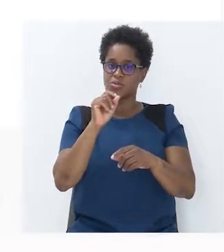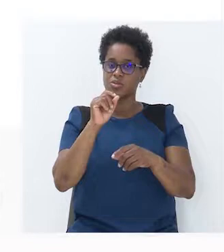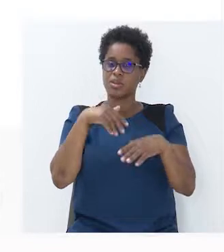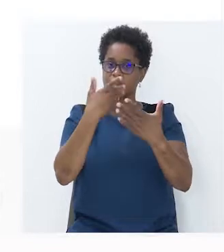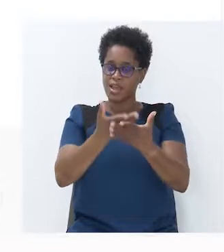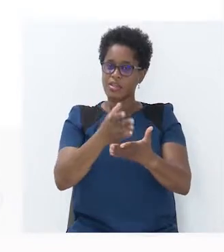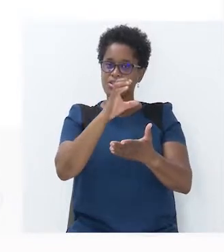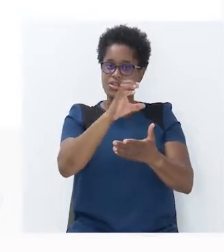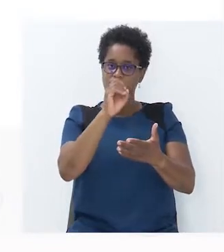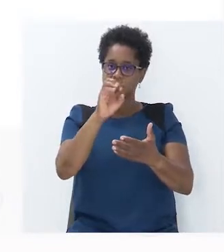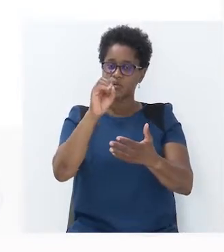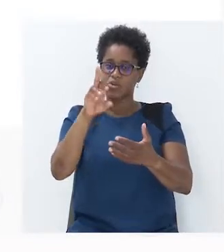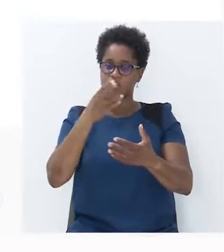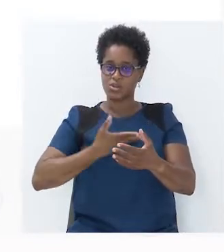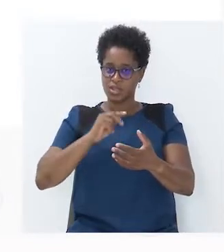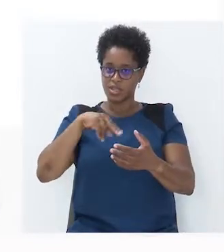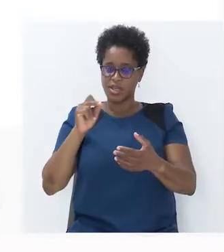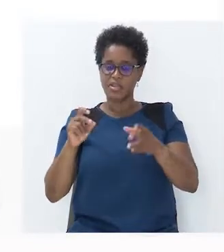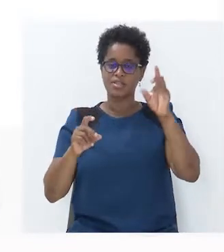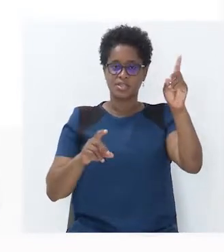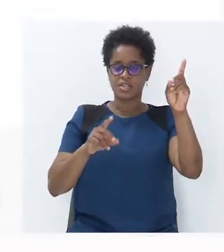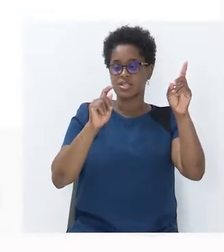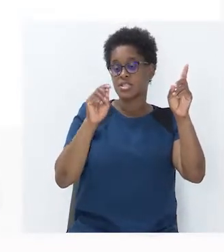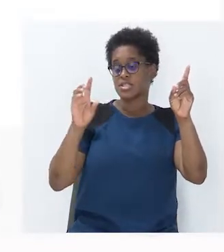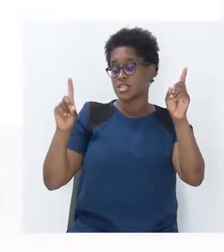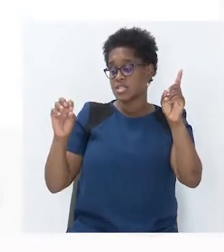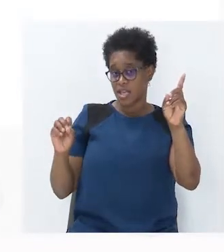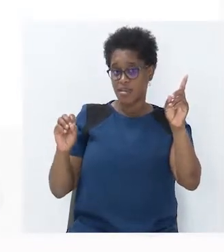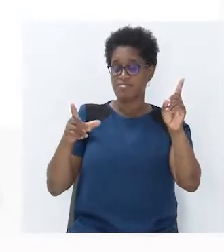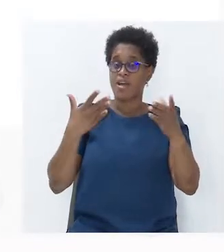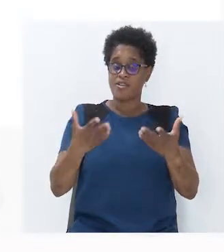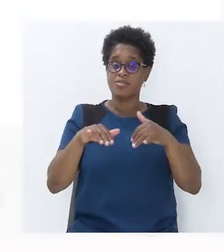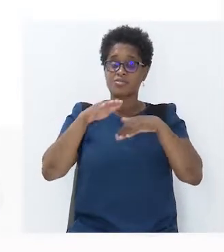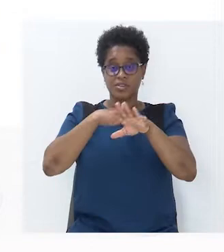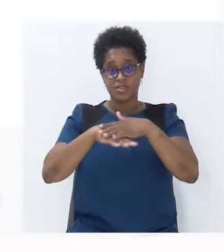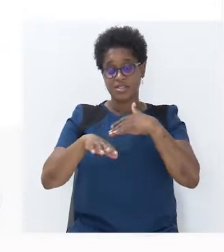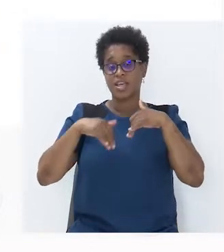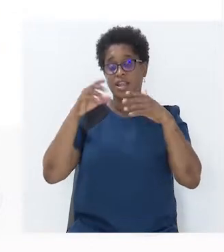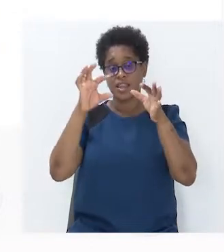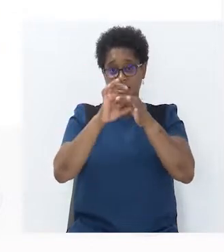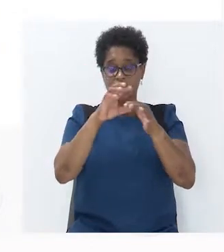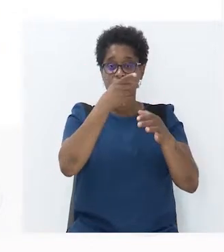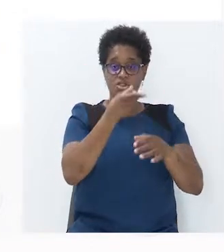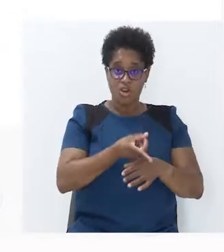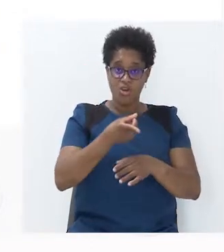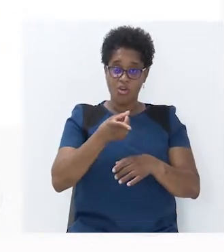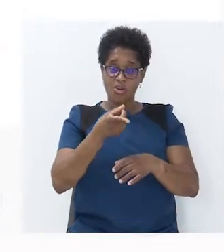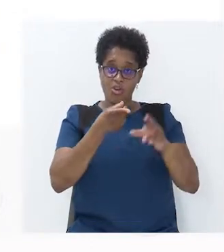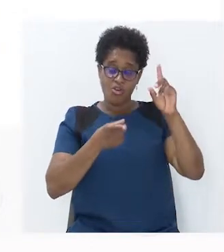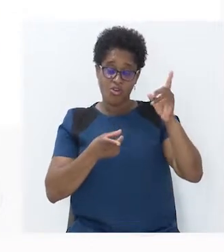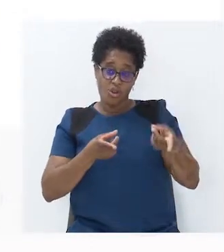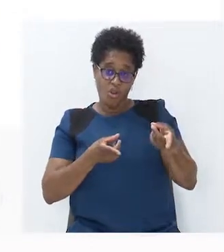pelas coordenadas 6 e 60. De seguida, vamos fazer a ligação 9 com 90.